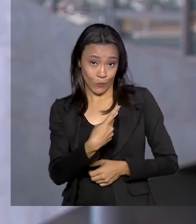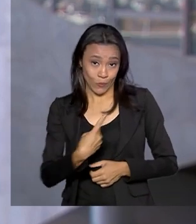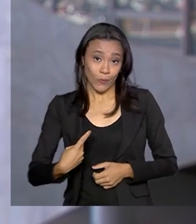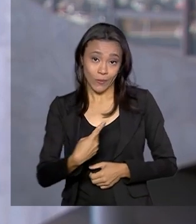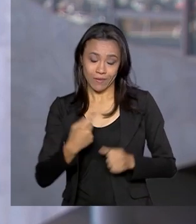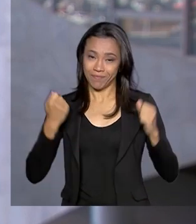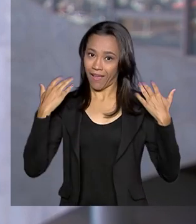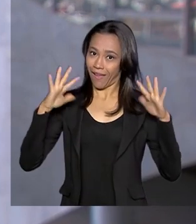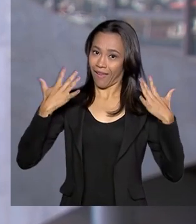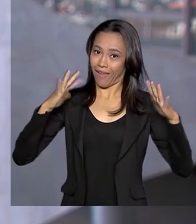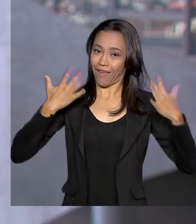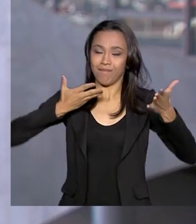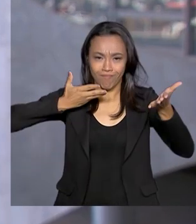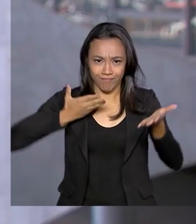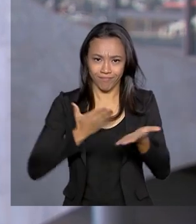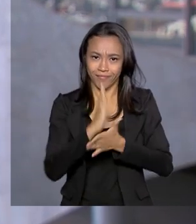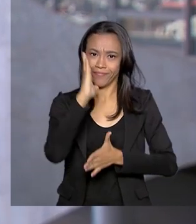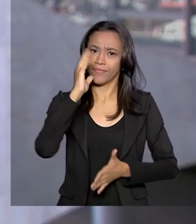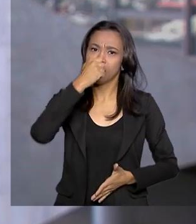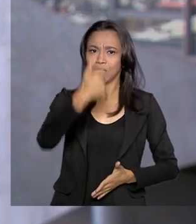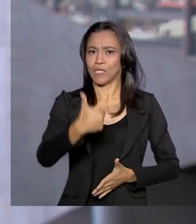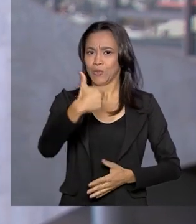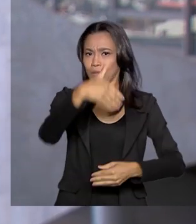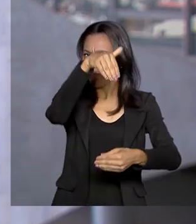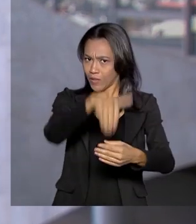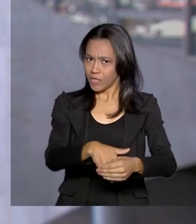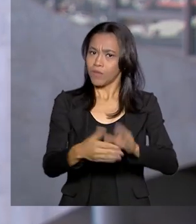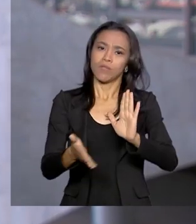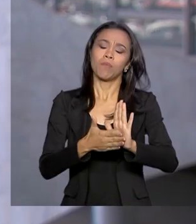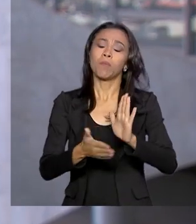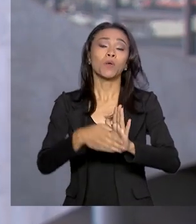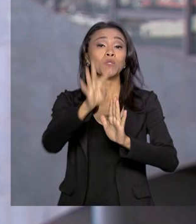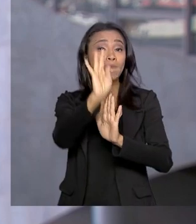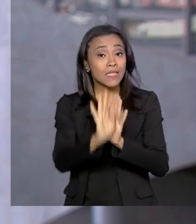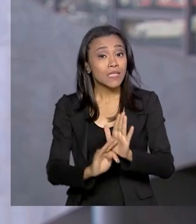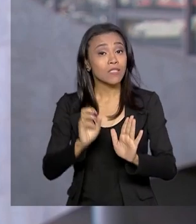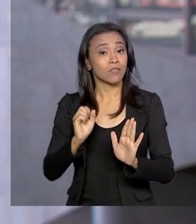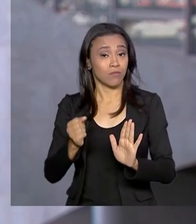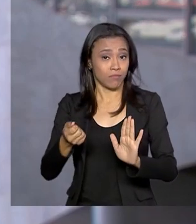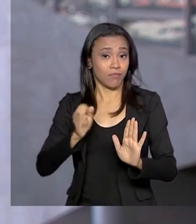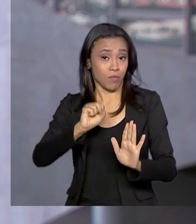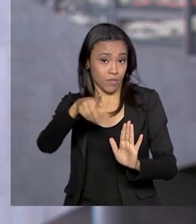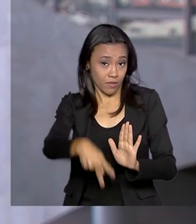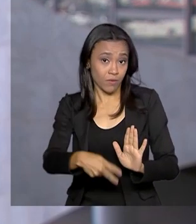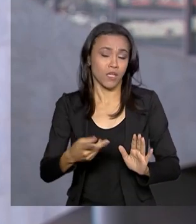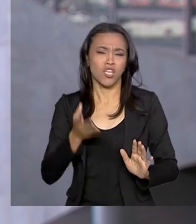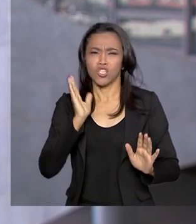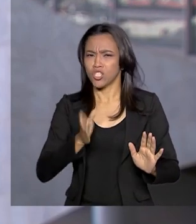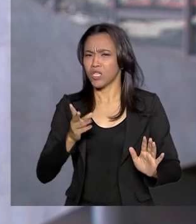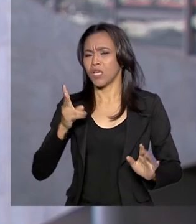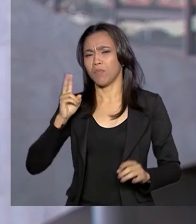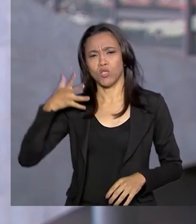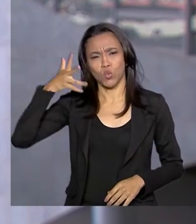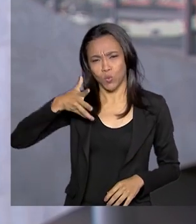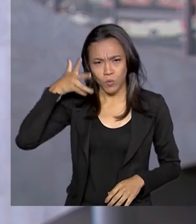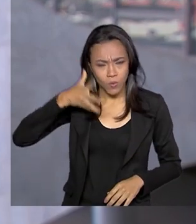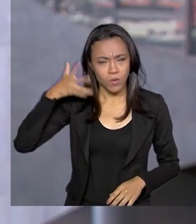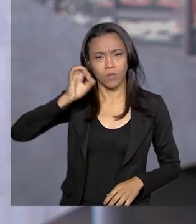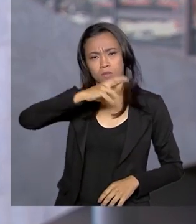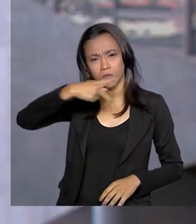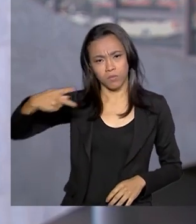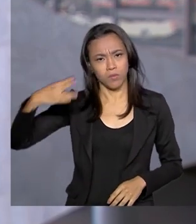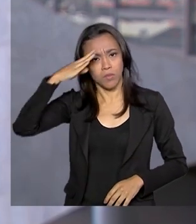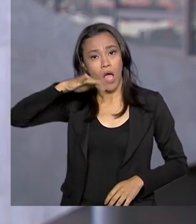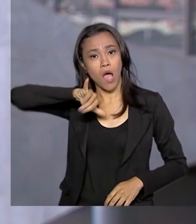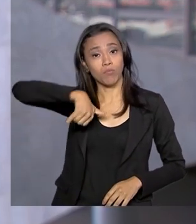essa aprovação em segundo turno da reforma da Previdência. E, como tem feito em todos os discursos, o presidente Jair Bolsonaro deve